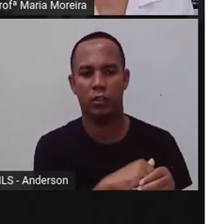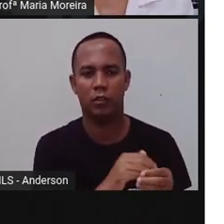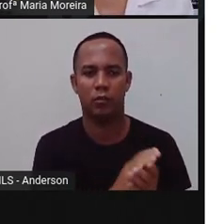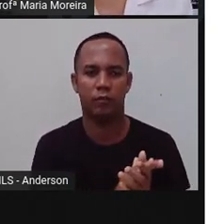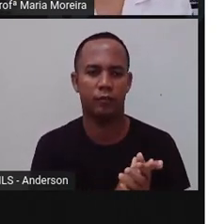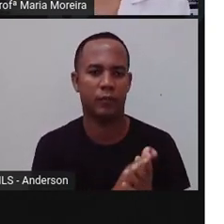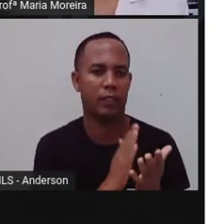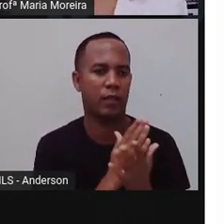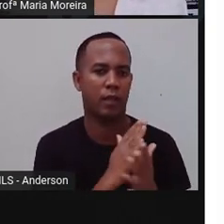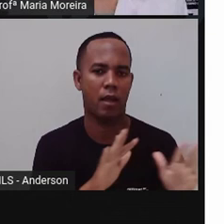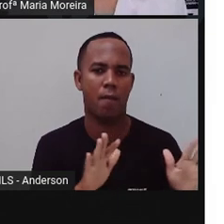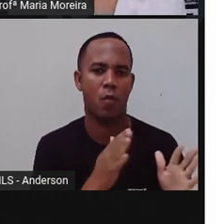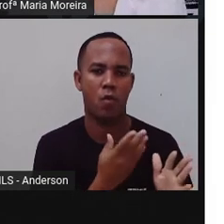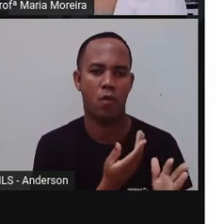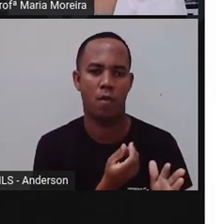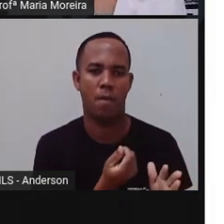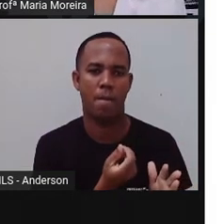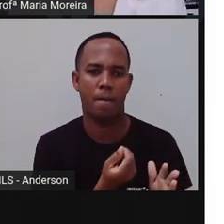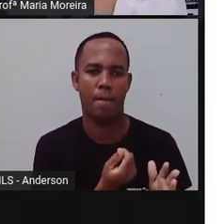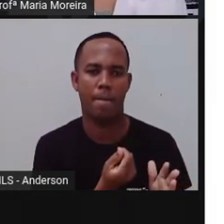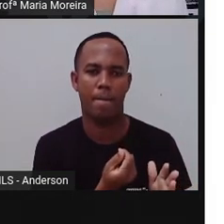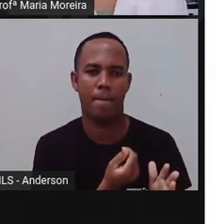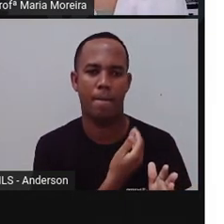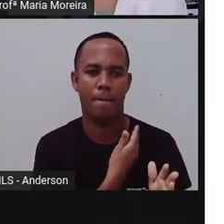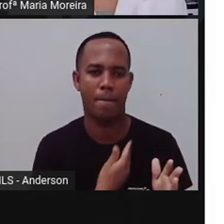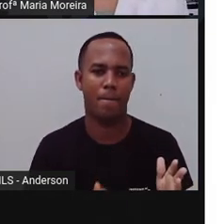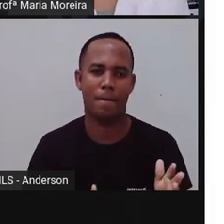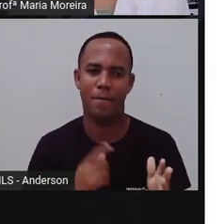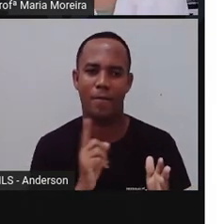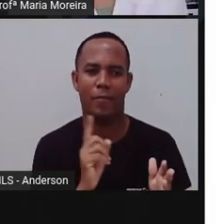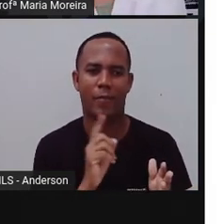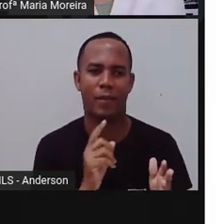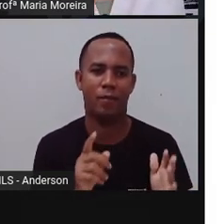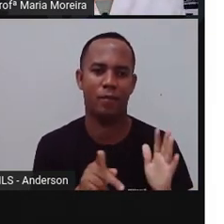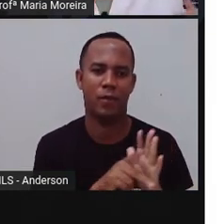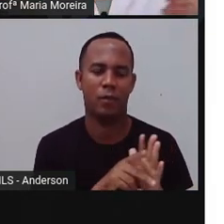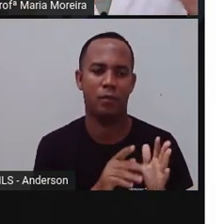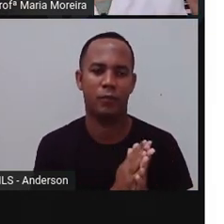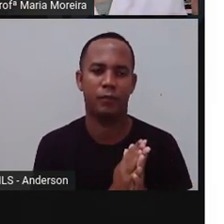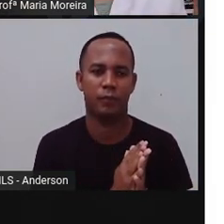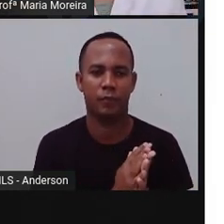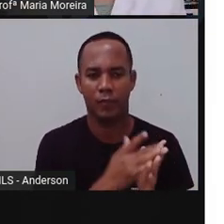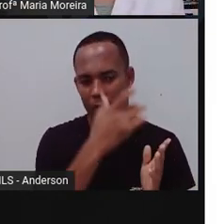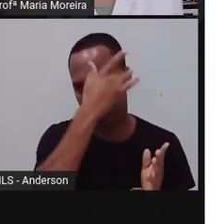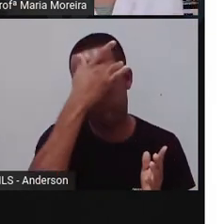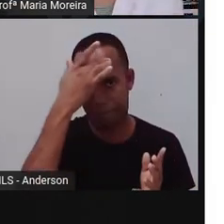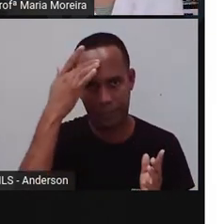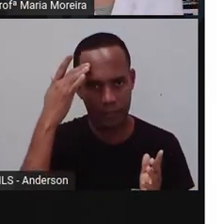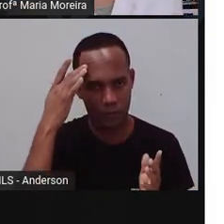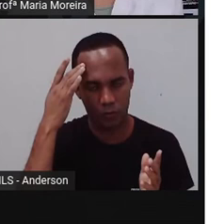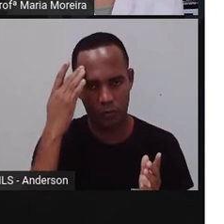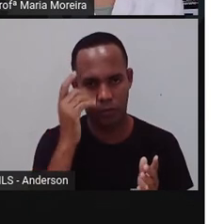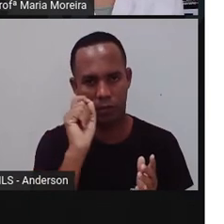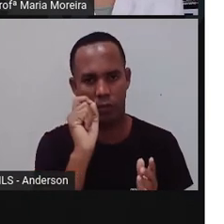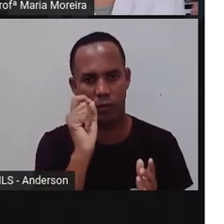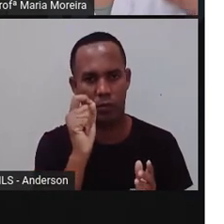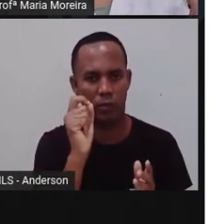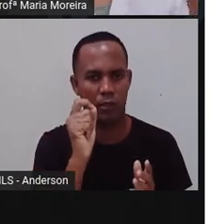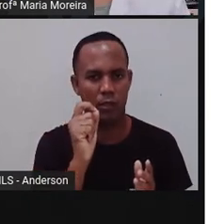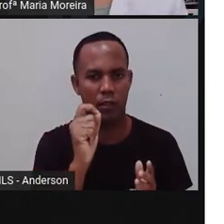seria da prefeitura? Não. O lucro seria nosso. Então, a população deixaria de ter um hospital